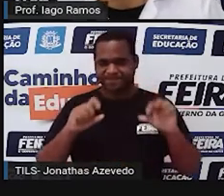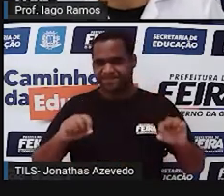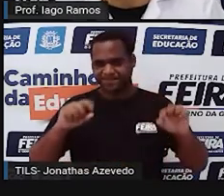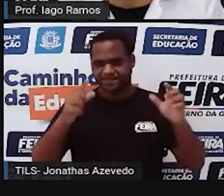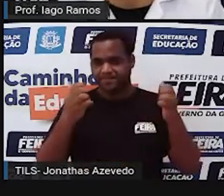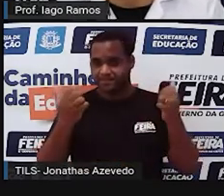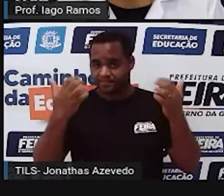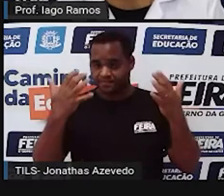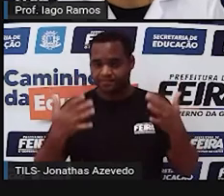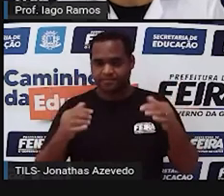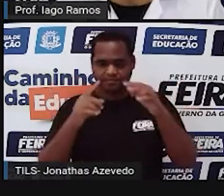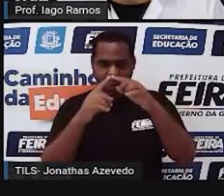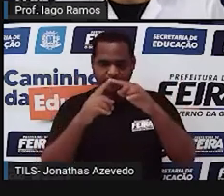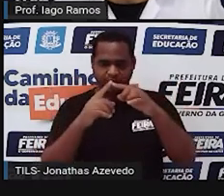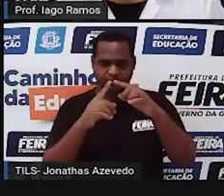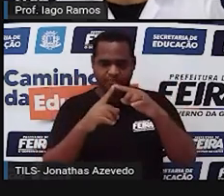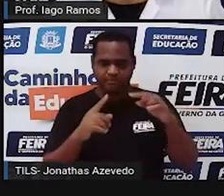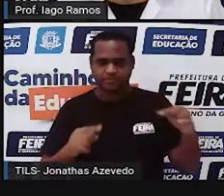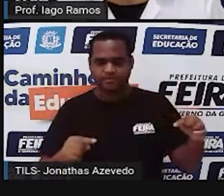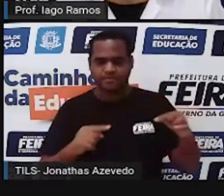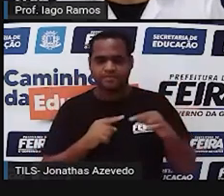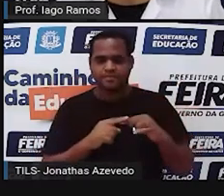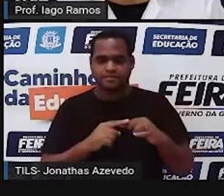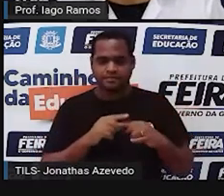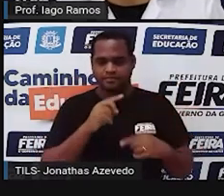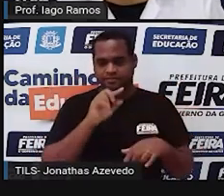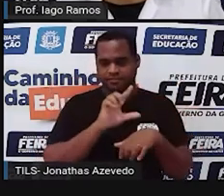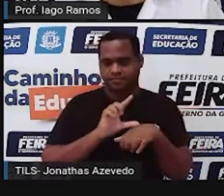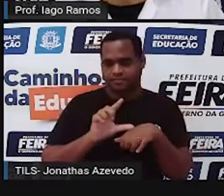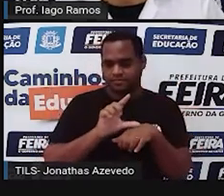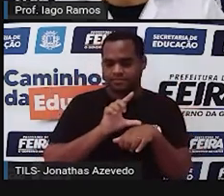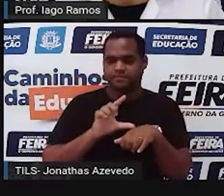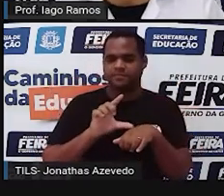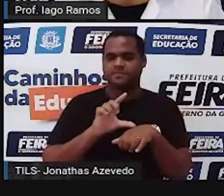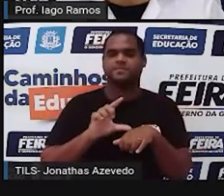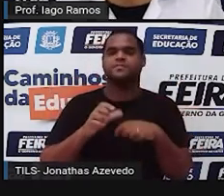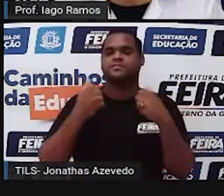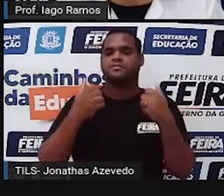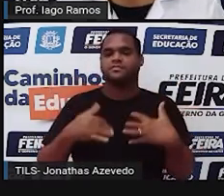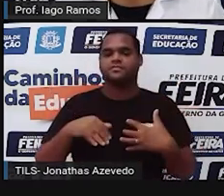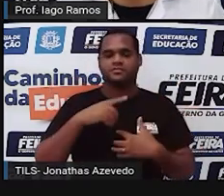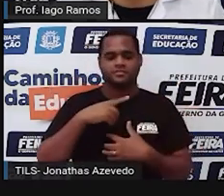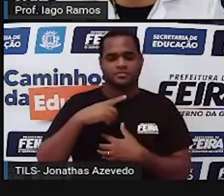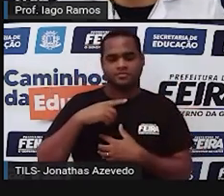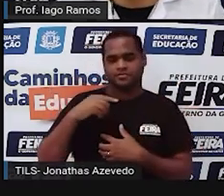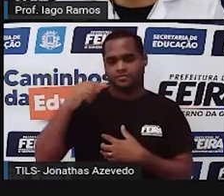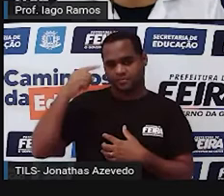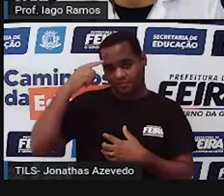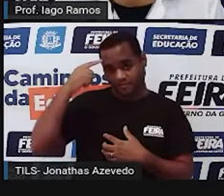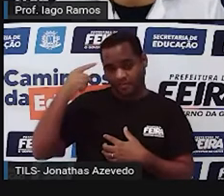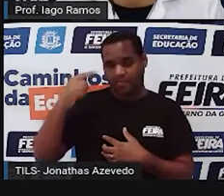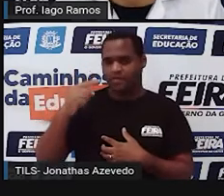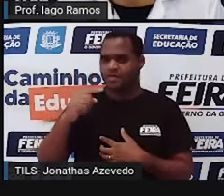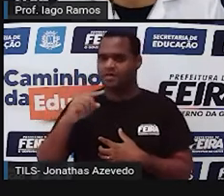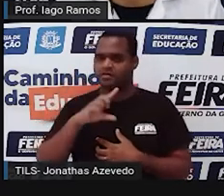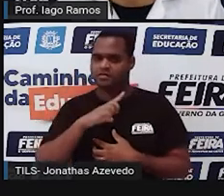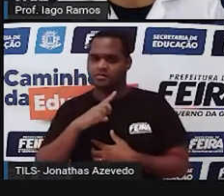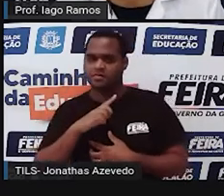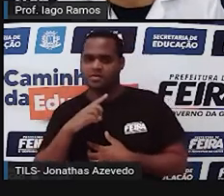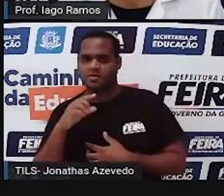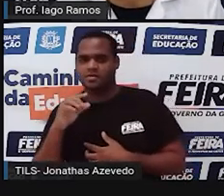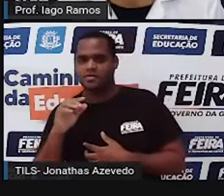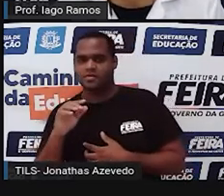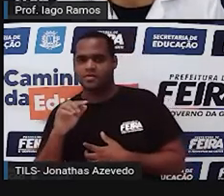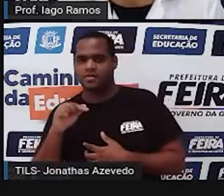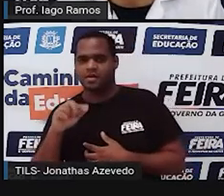ali um triângulo lilás, que tem a medida dos lados. O lado de P a Q é 3, o lado de Q